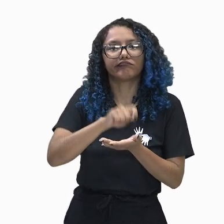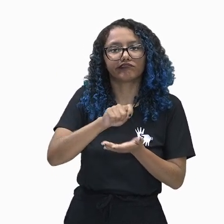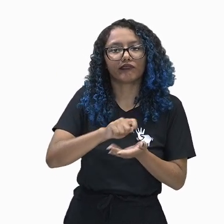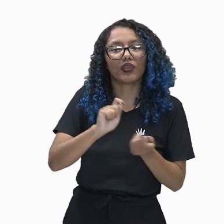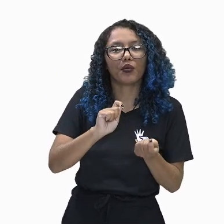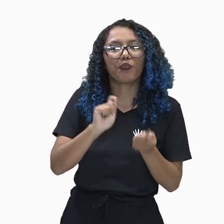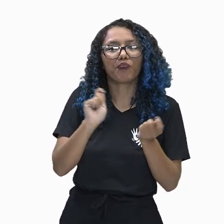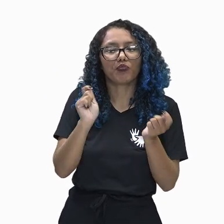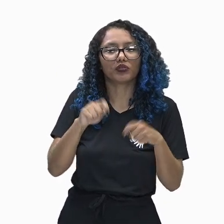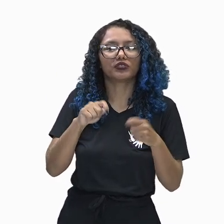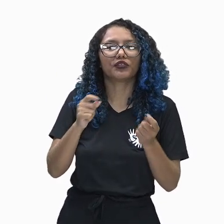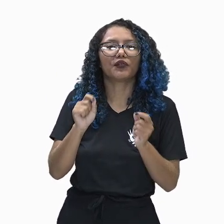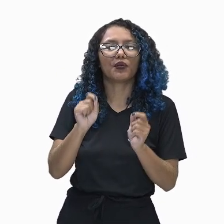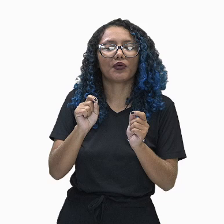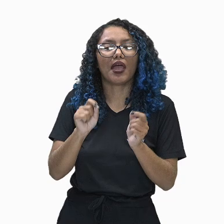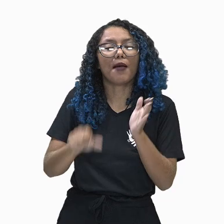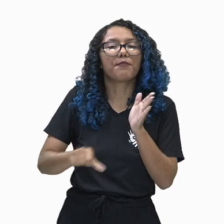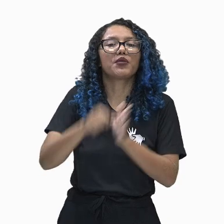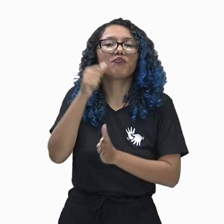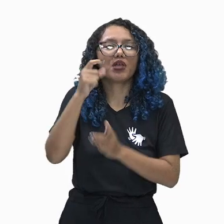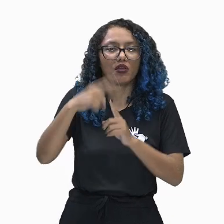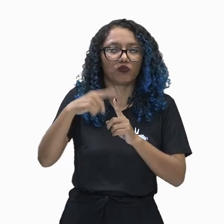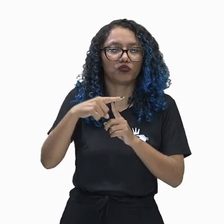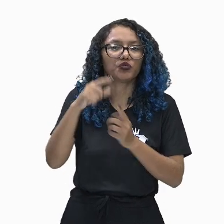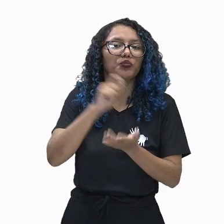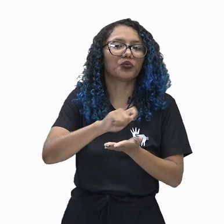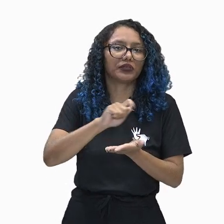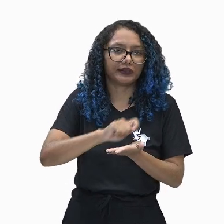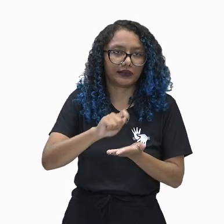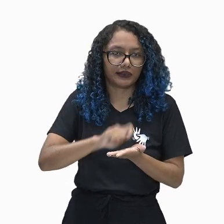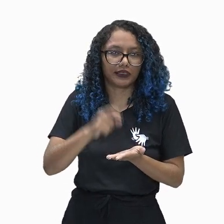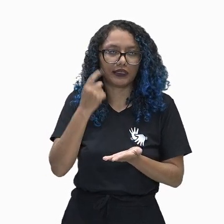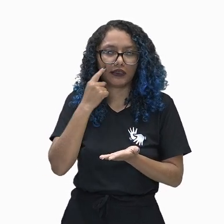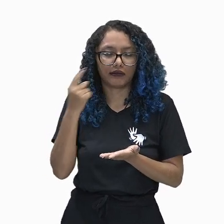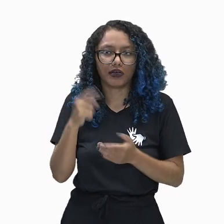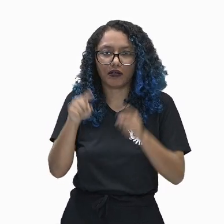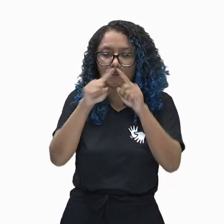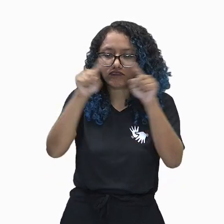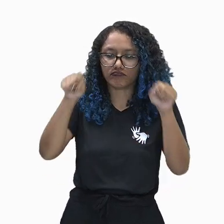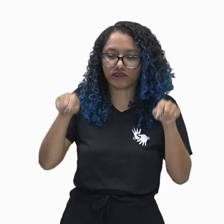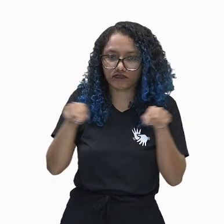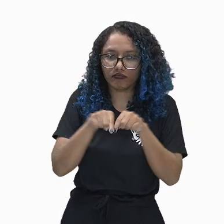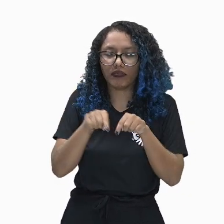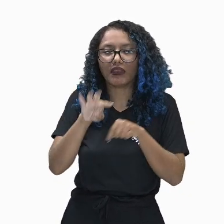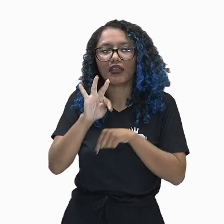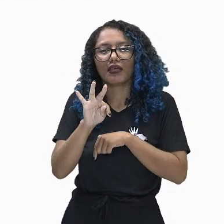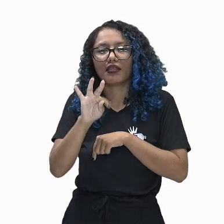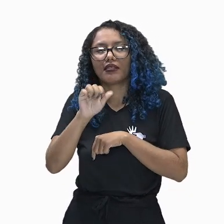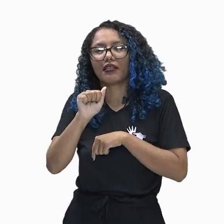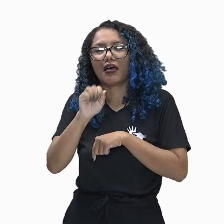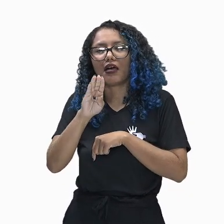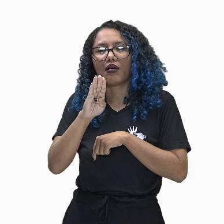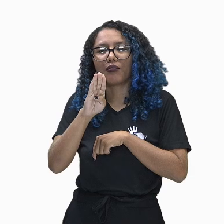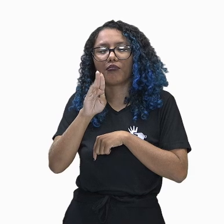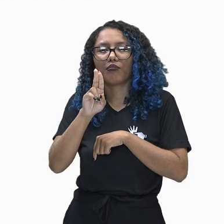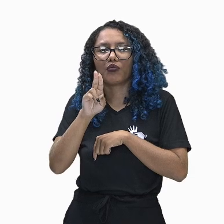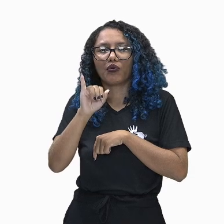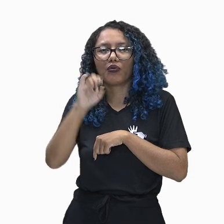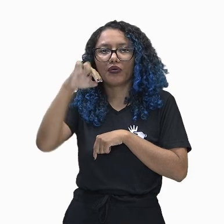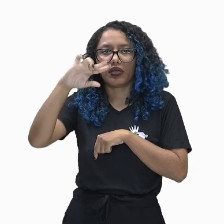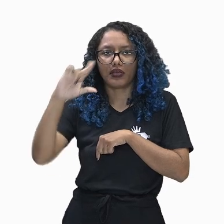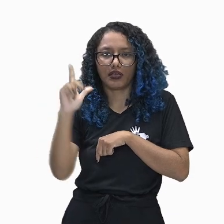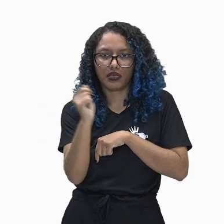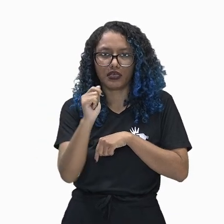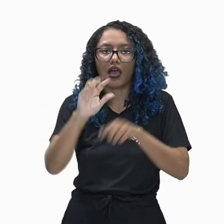da primeira forma de escrita. Acredito, isso daí então é uma tabuinha, que é o nome que a gente chama, tá? Aonde era feita de